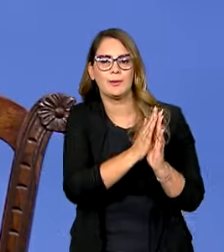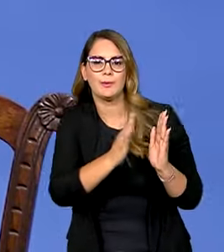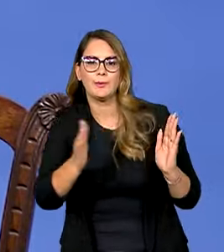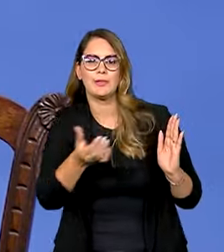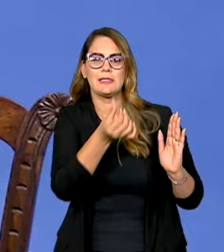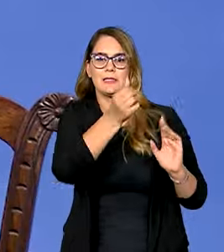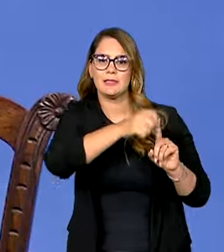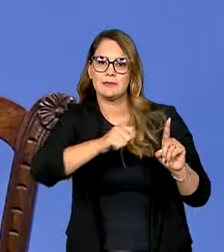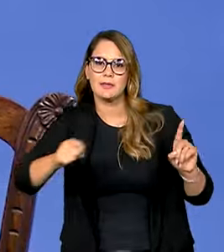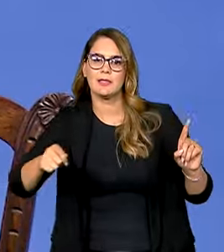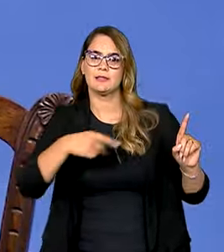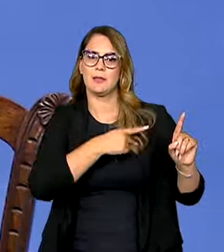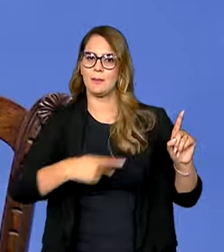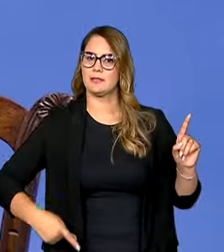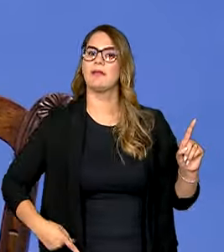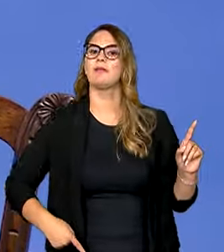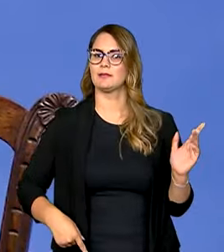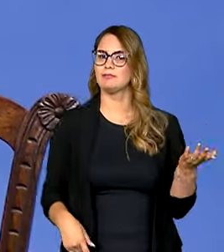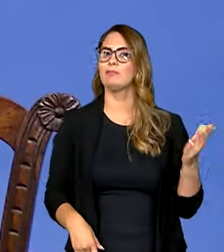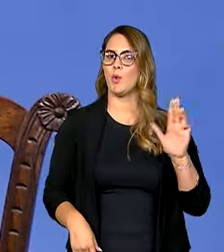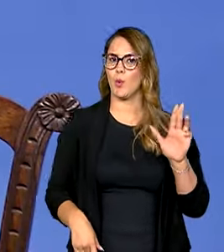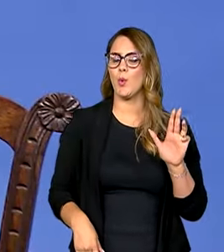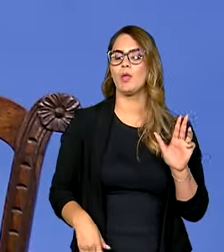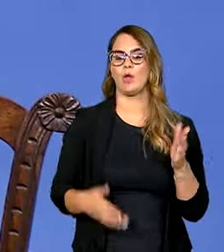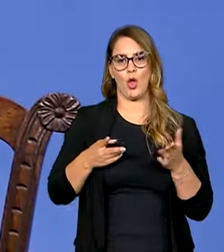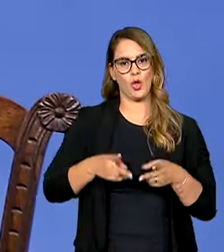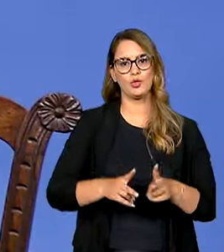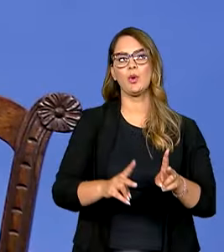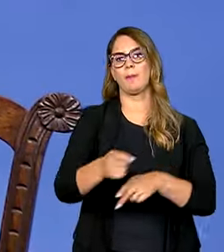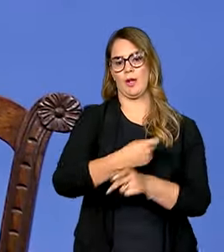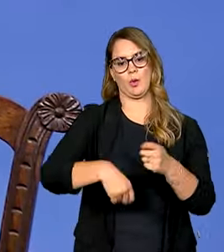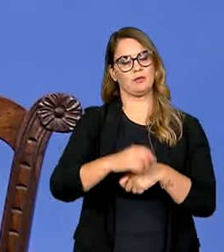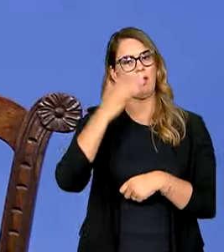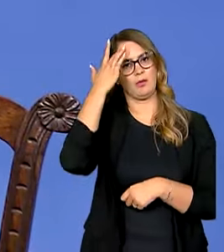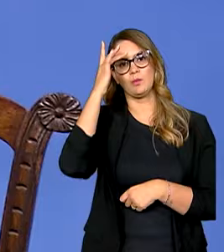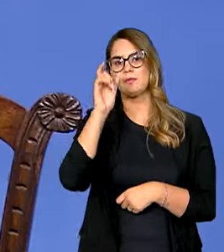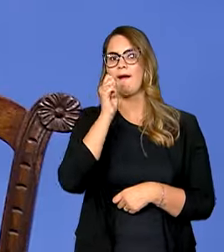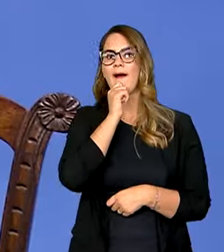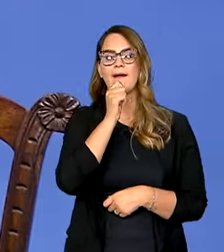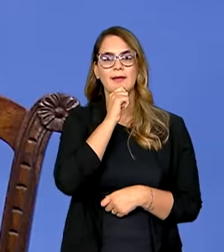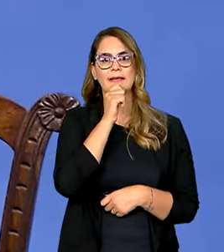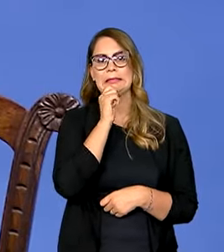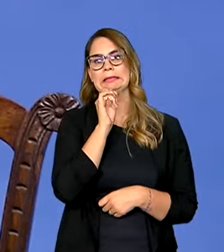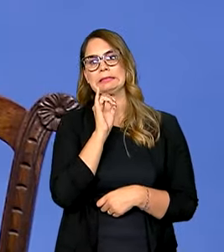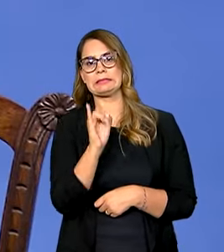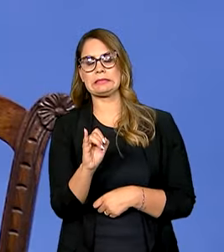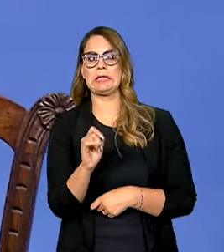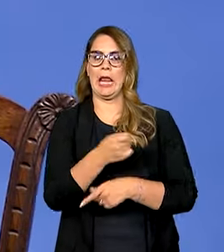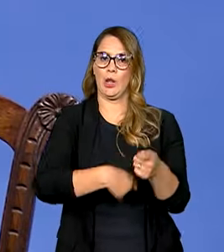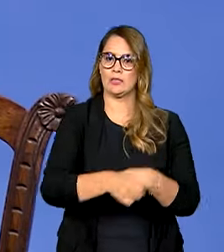brasileira em termos de negociação. E continuamos a negociar. Não sabemos ainda se as